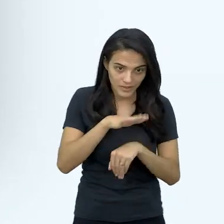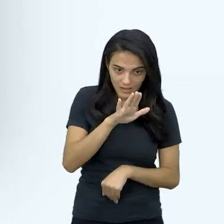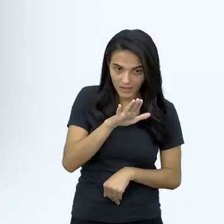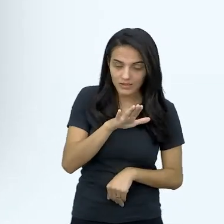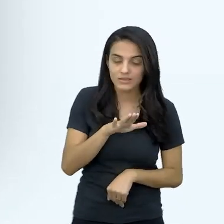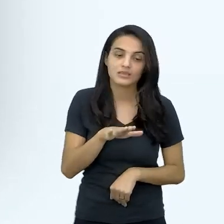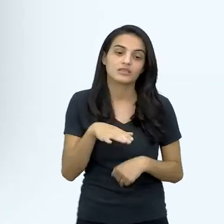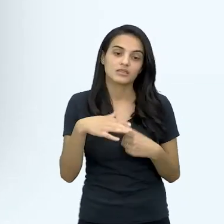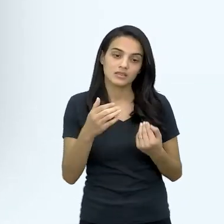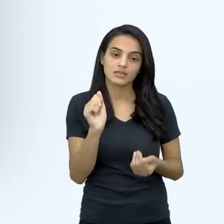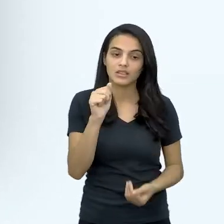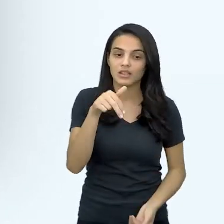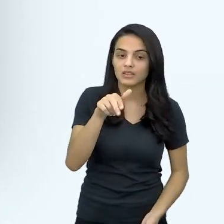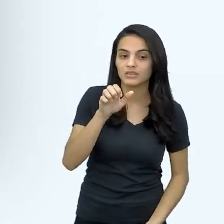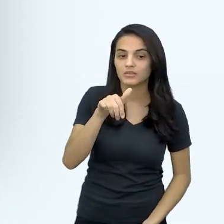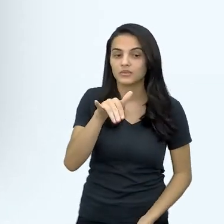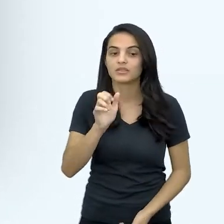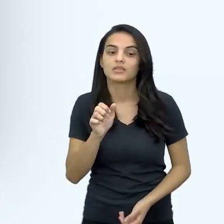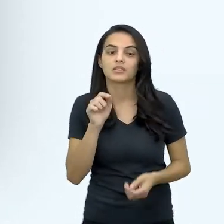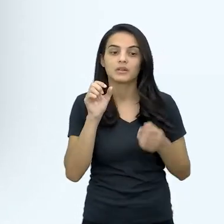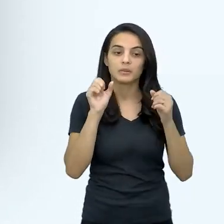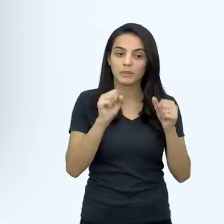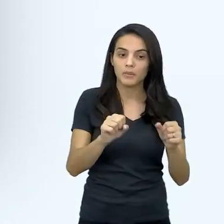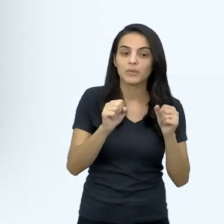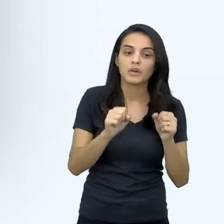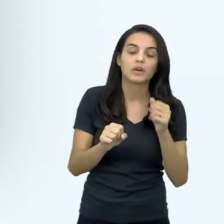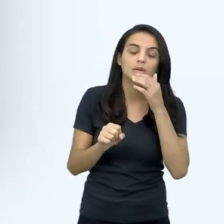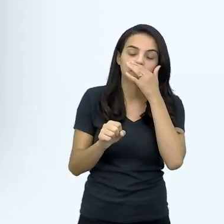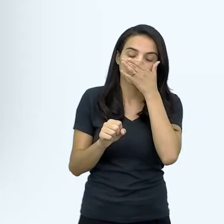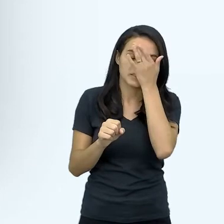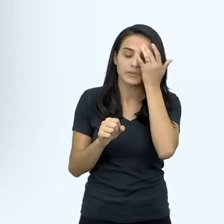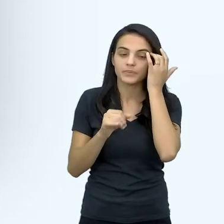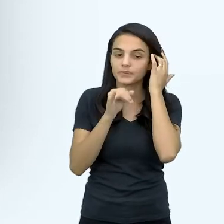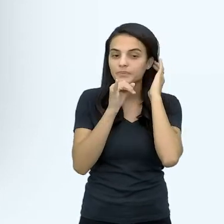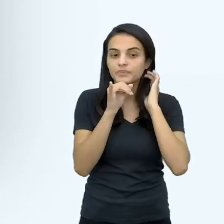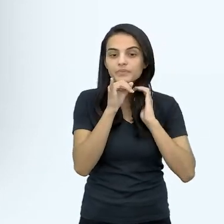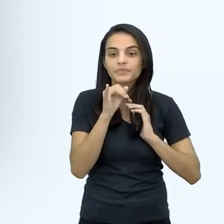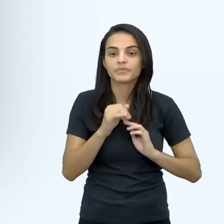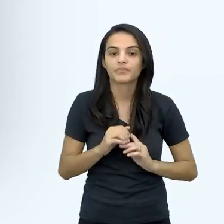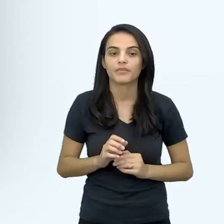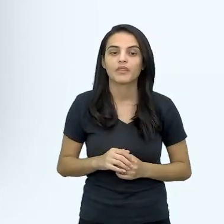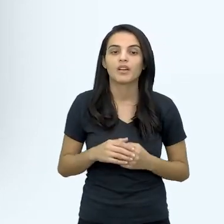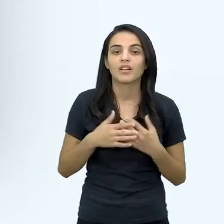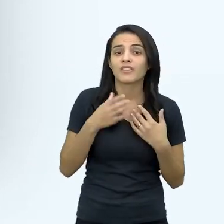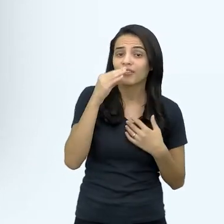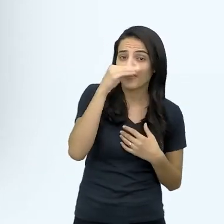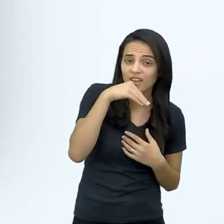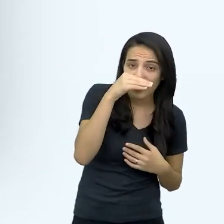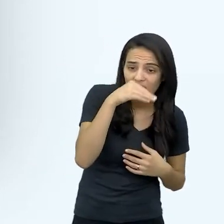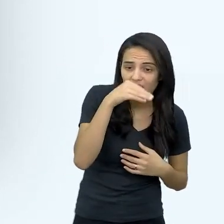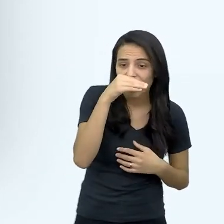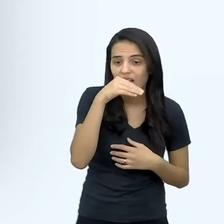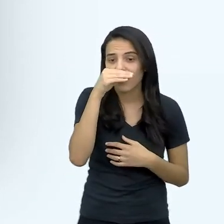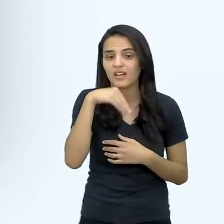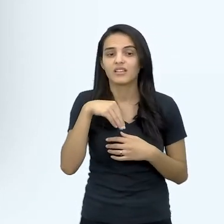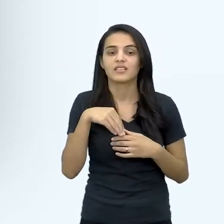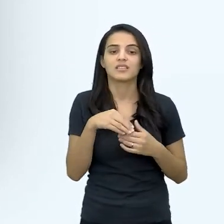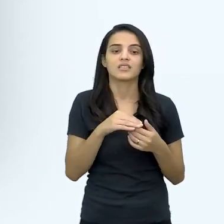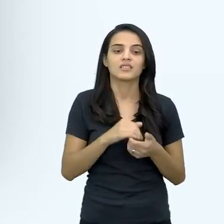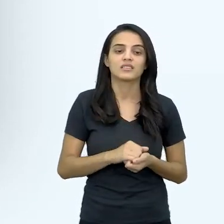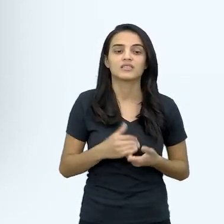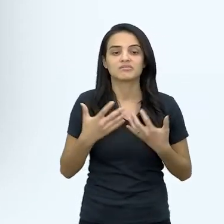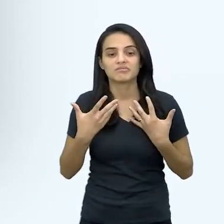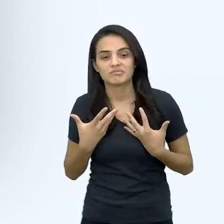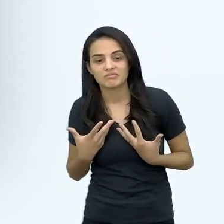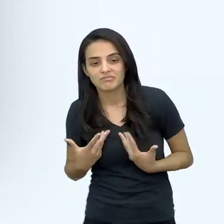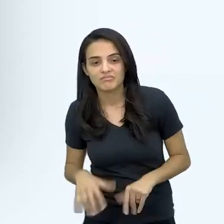os seguintes sinais, os sintomas podem aparecer, por exemplo, a fraqueza, né, a palidez da pele, né,